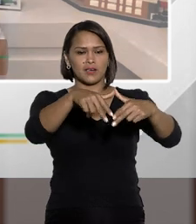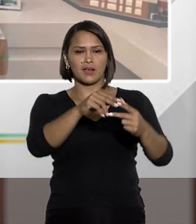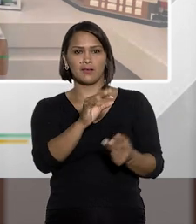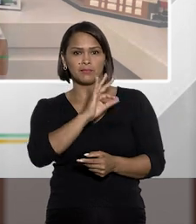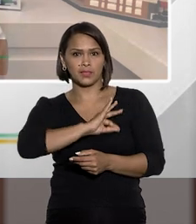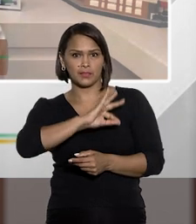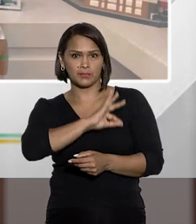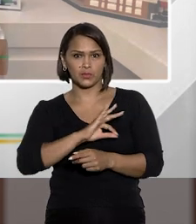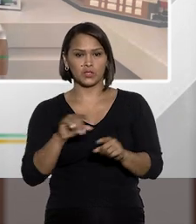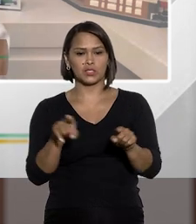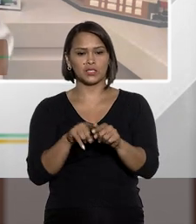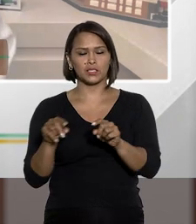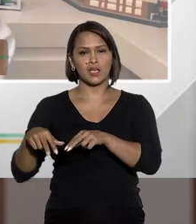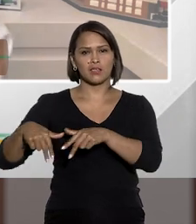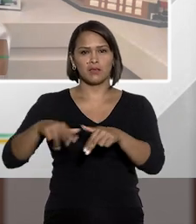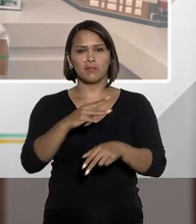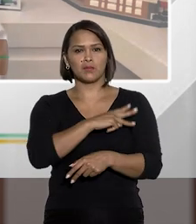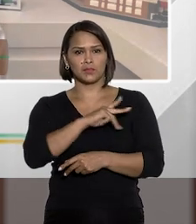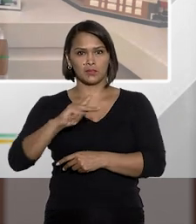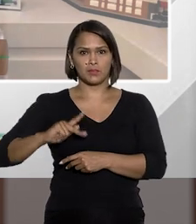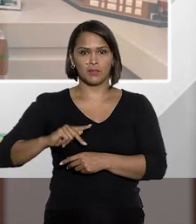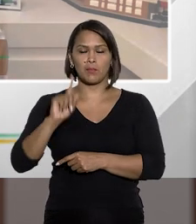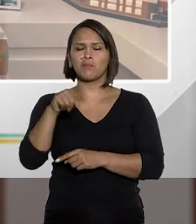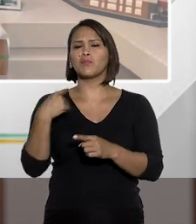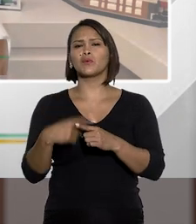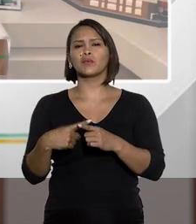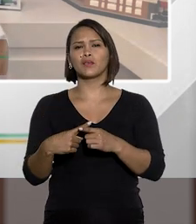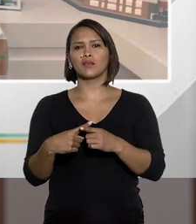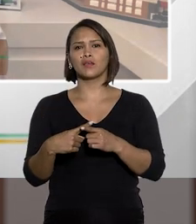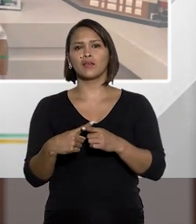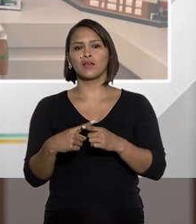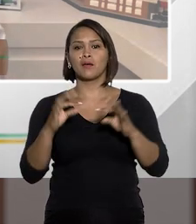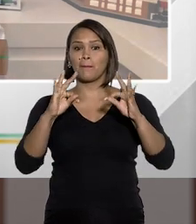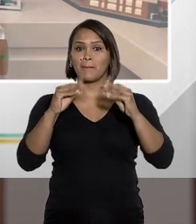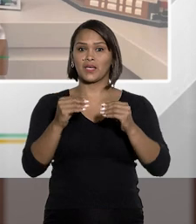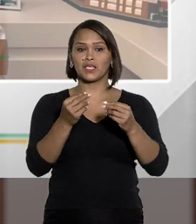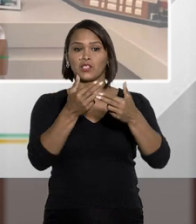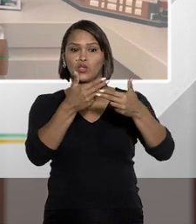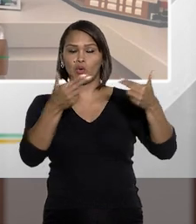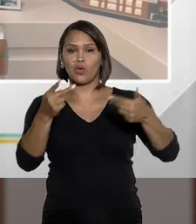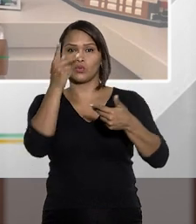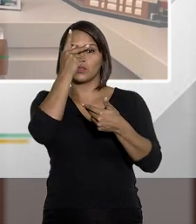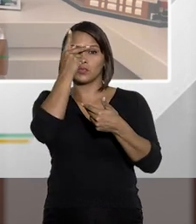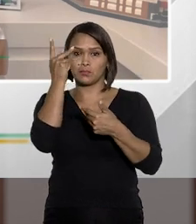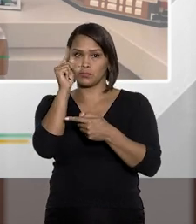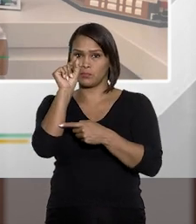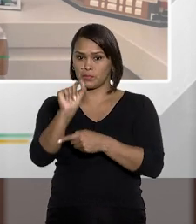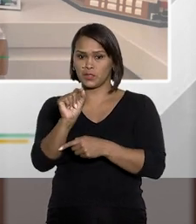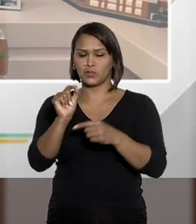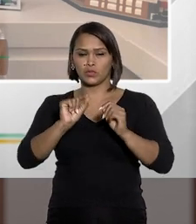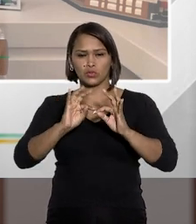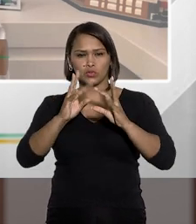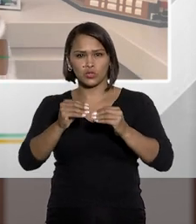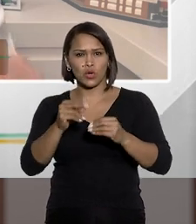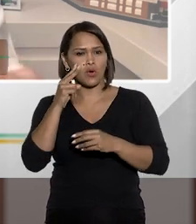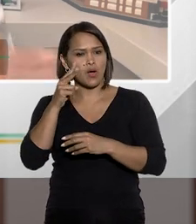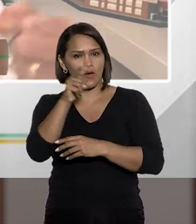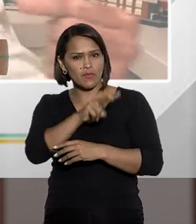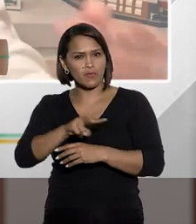pela polícia, seja exibido pelo Ministério Público. Para quê? Exatamente para que outras pessoas